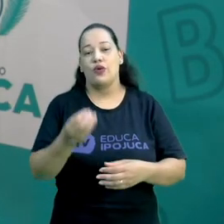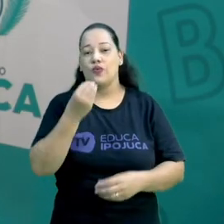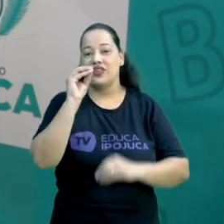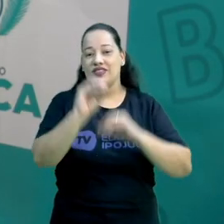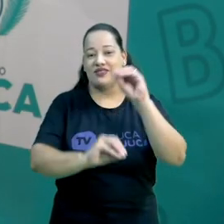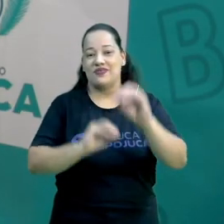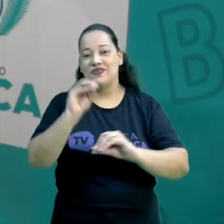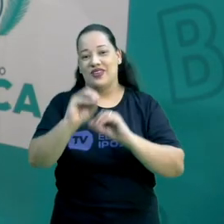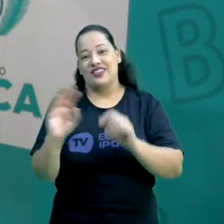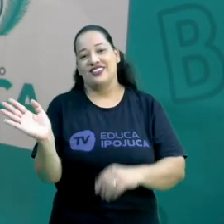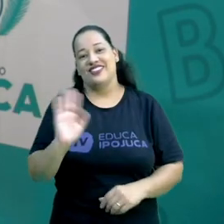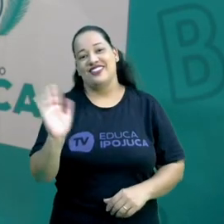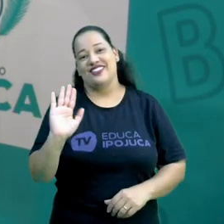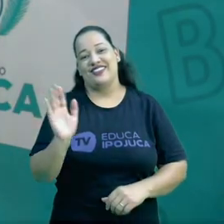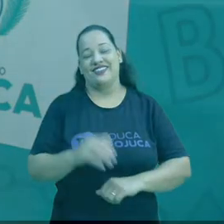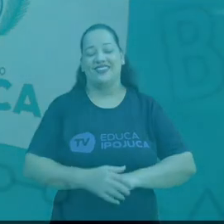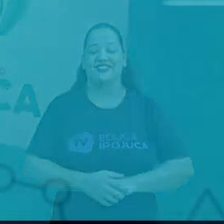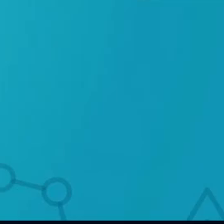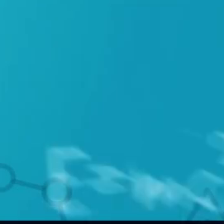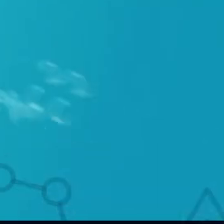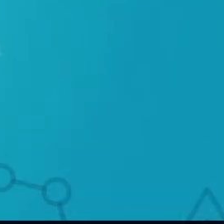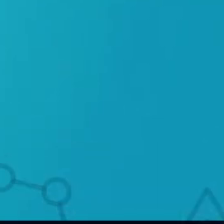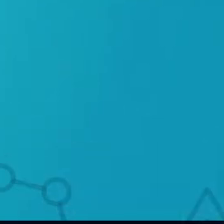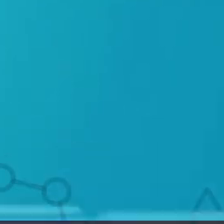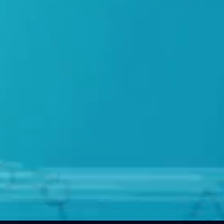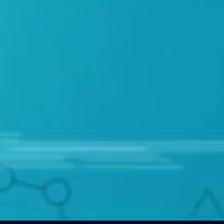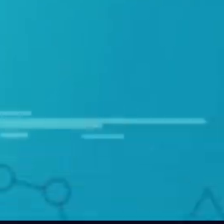Beijo no coração de vocês. Até a próxima. Tchau!